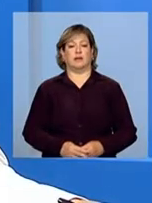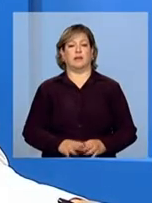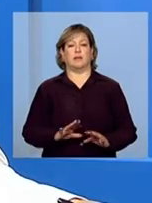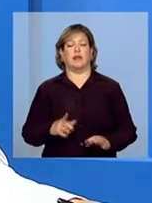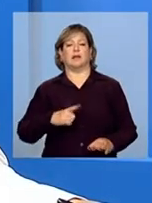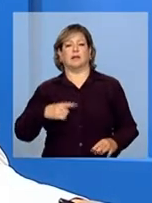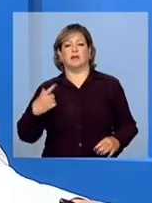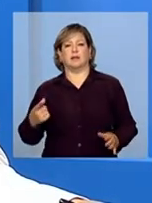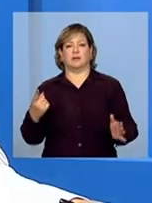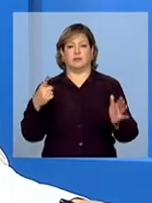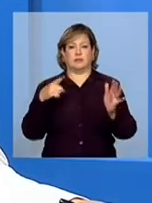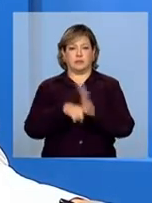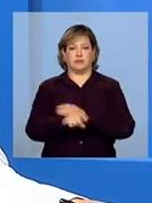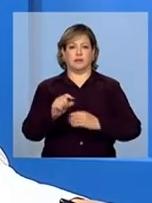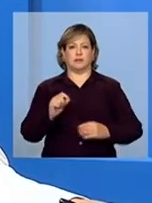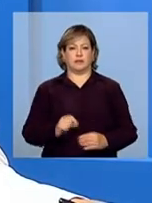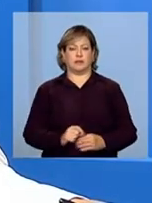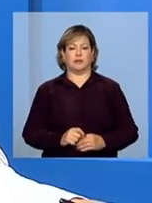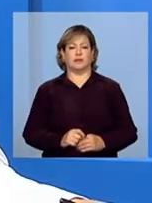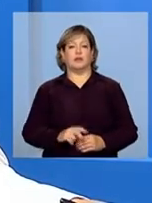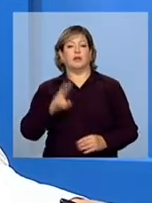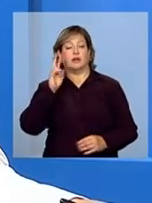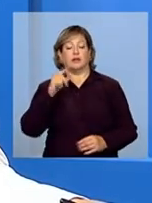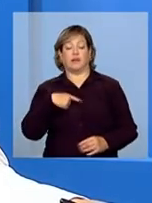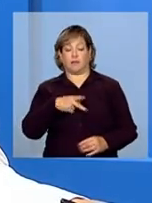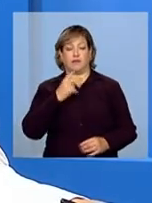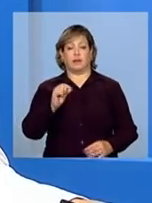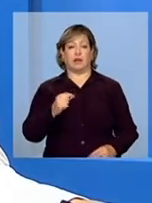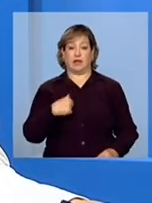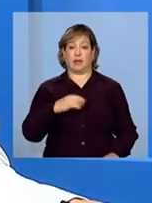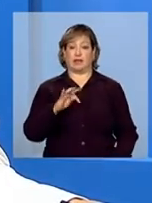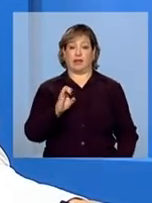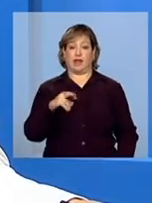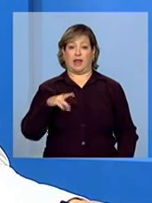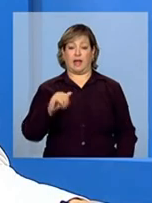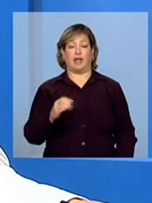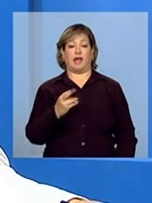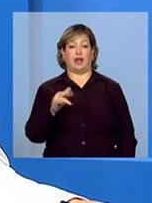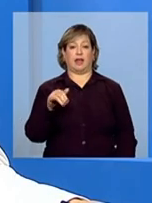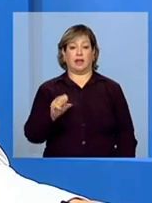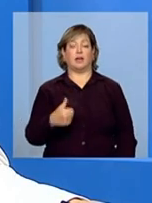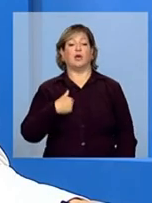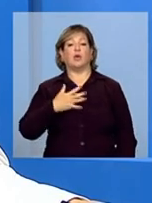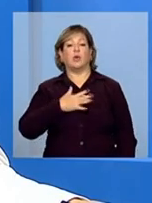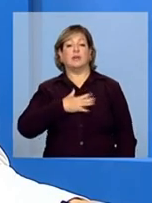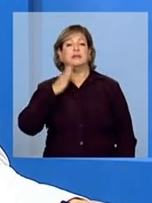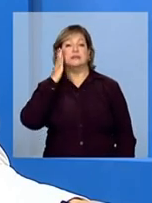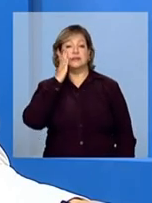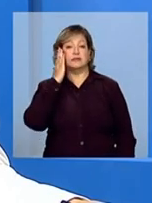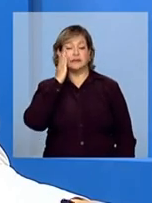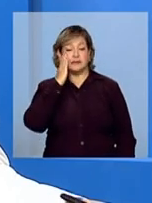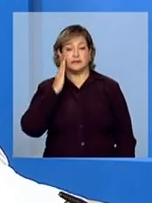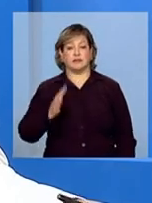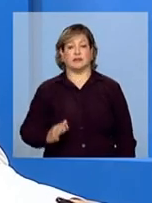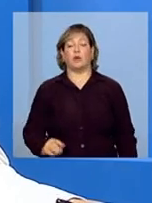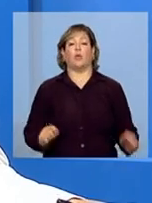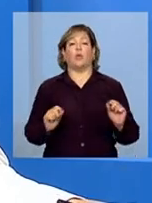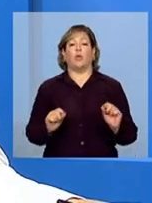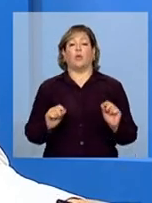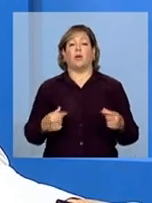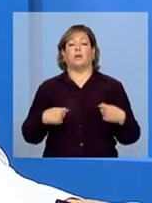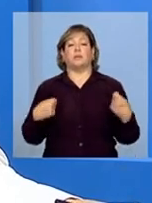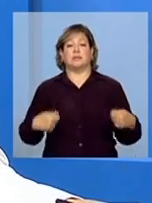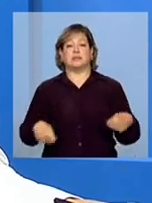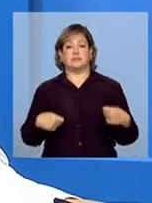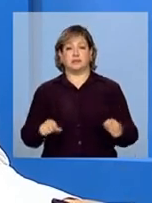pergunta para você. A pessoa diz assim, sou técnica do Cras e gostaria de saber o que devo fazer